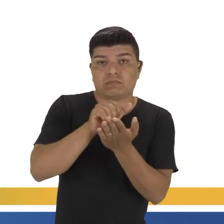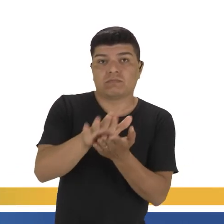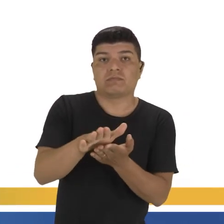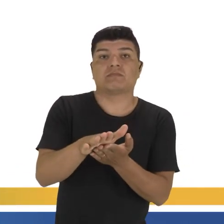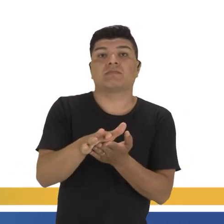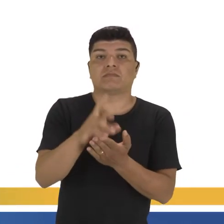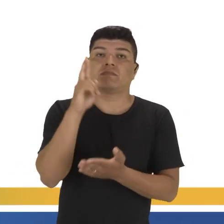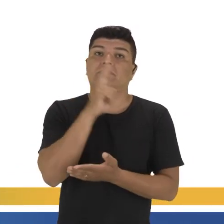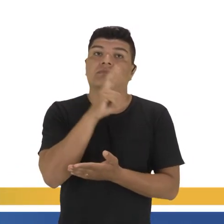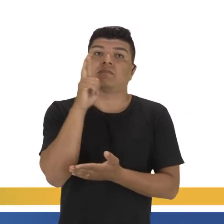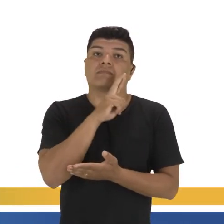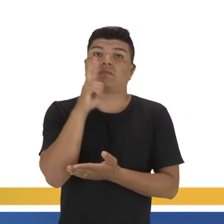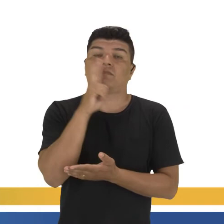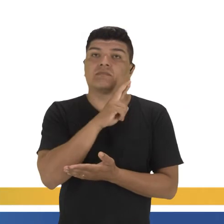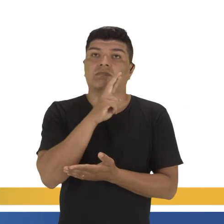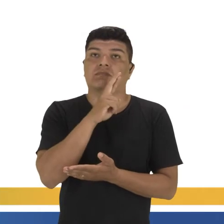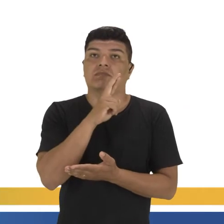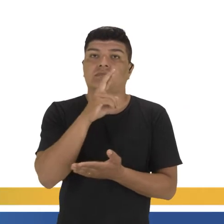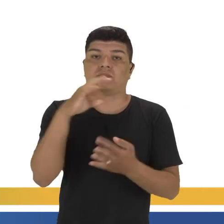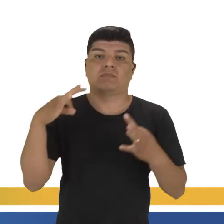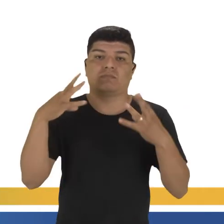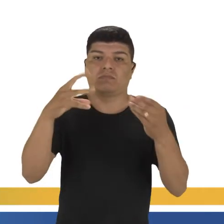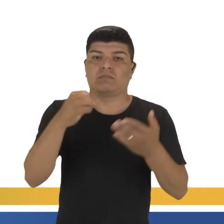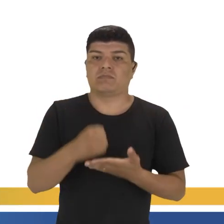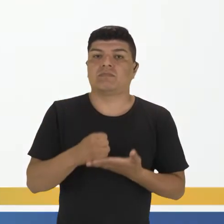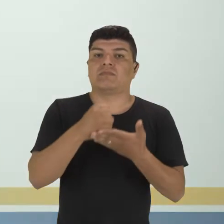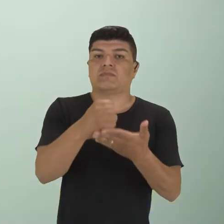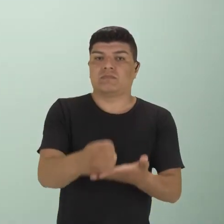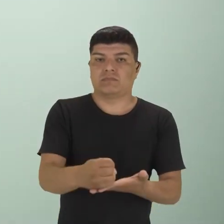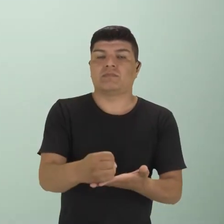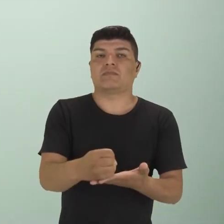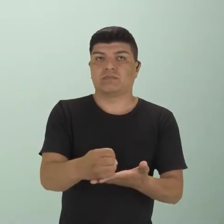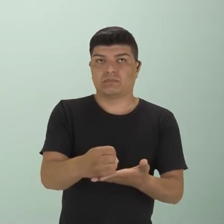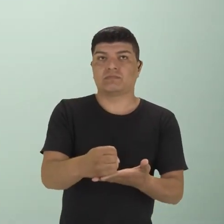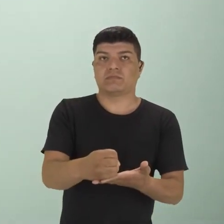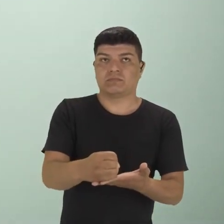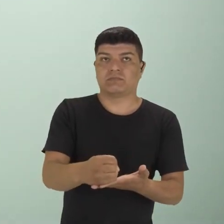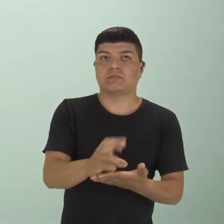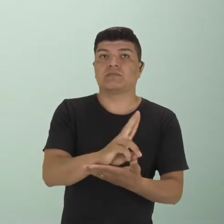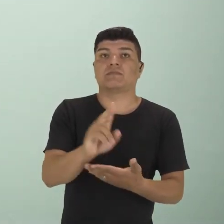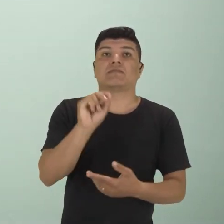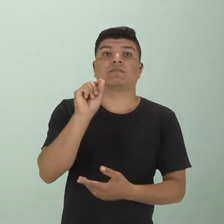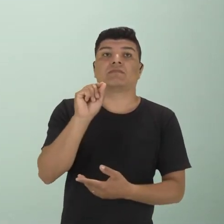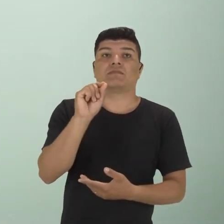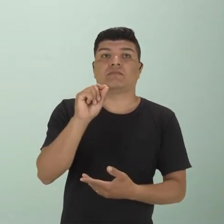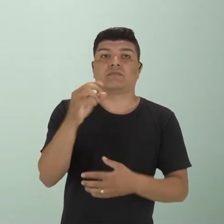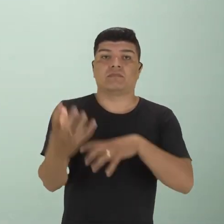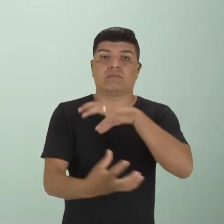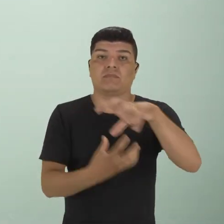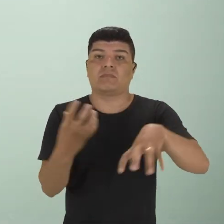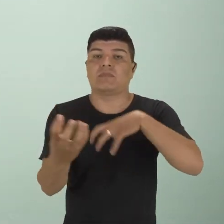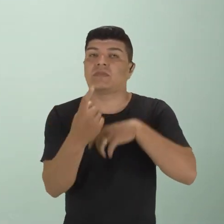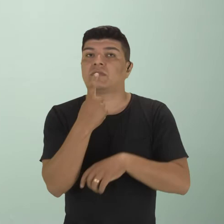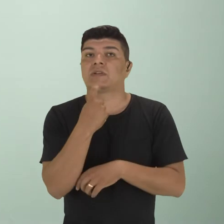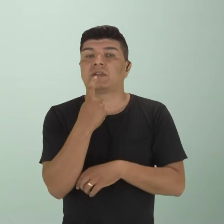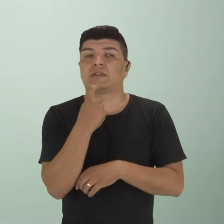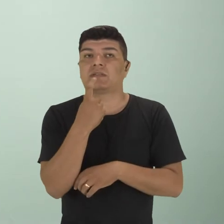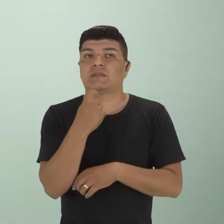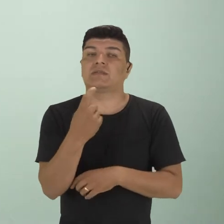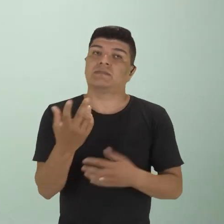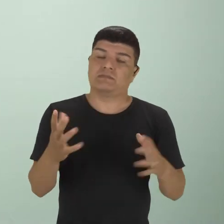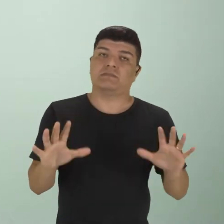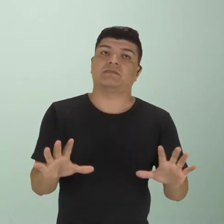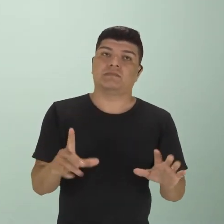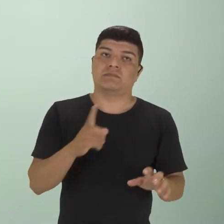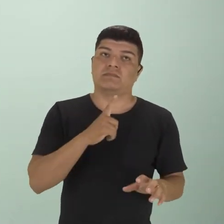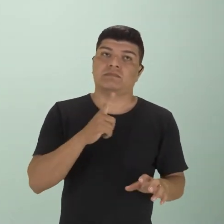retirada da Rússia, e aí todo mundo vai apoiar diretamente o que chamamos aí de Revolução Vermelha. Claro que